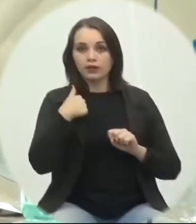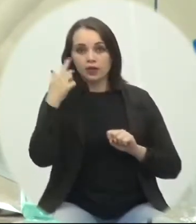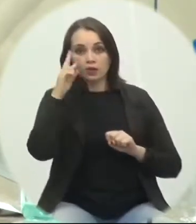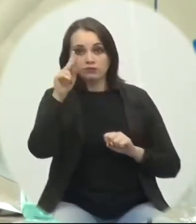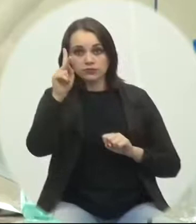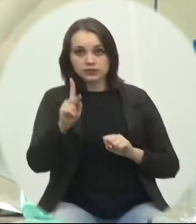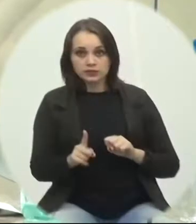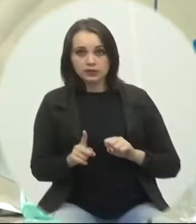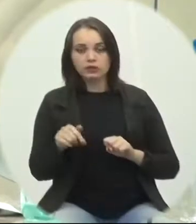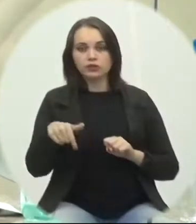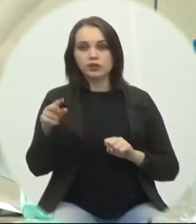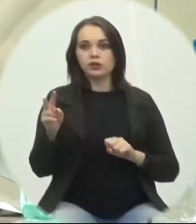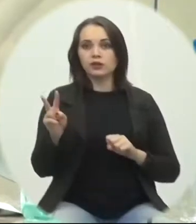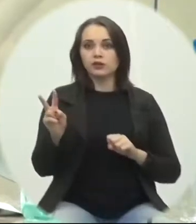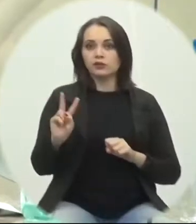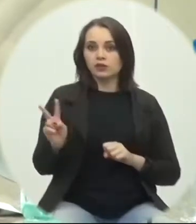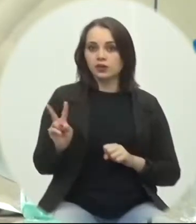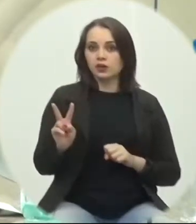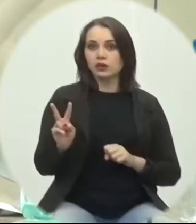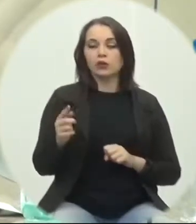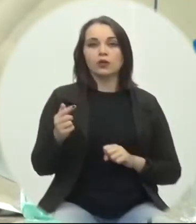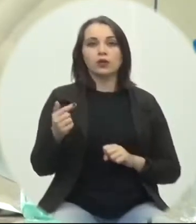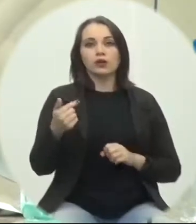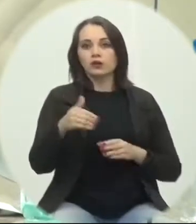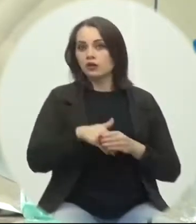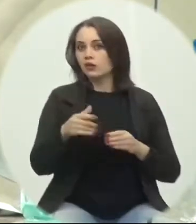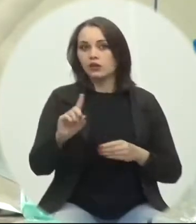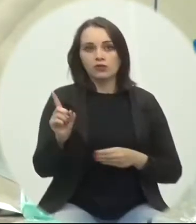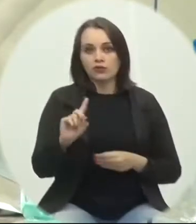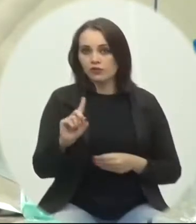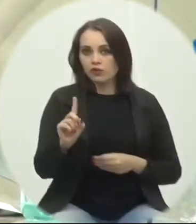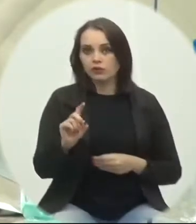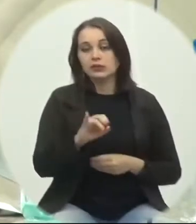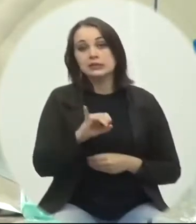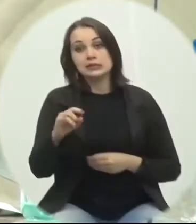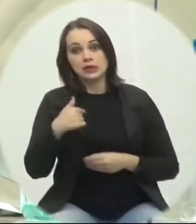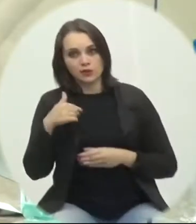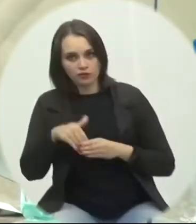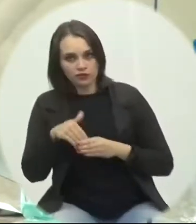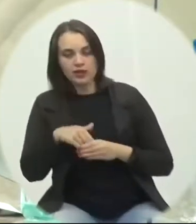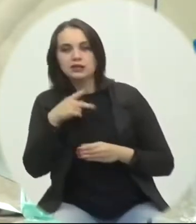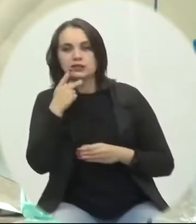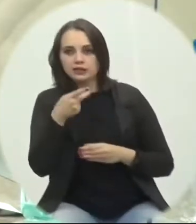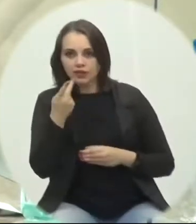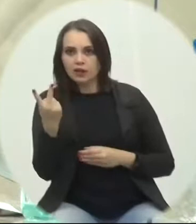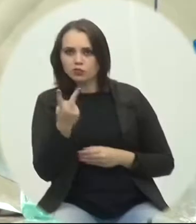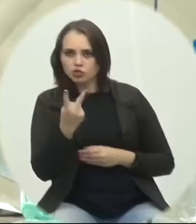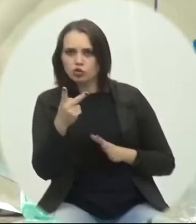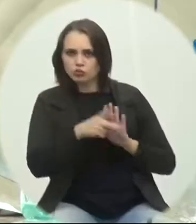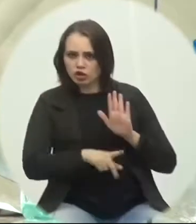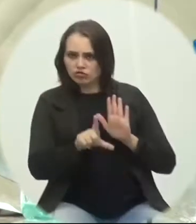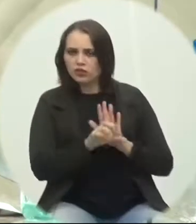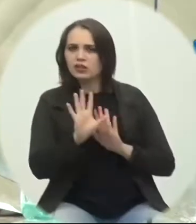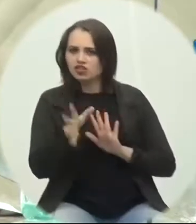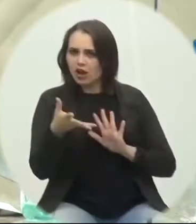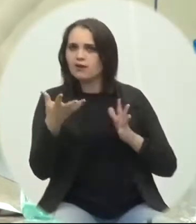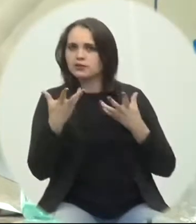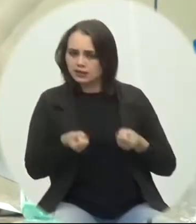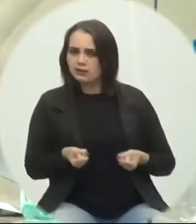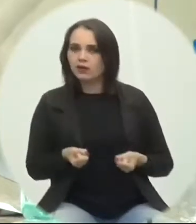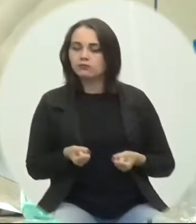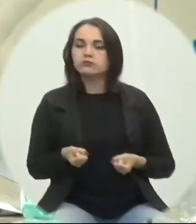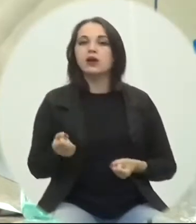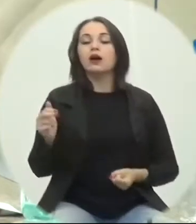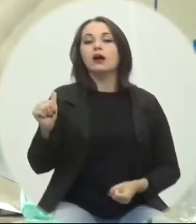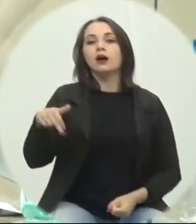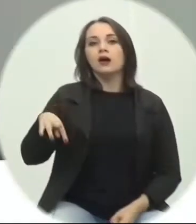não vote em PL, mas se votasse, votaria favorável, tanto no projeto da vereadora Giovana Mondardo, quanto do vereador Jair. Vereador Antônio